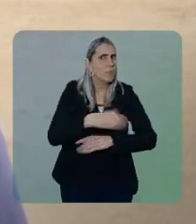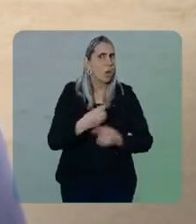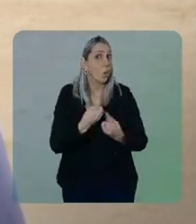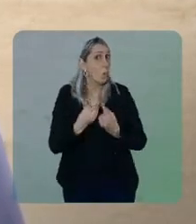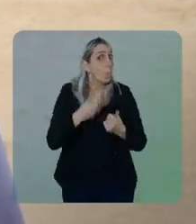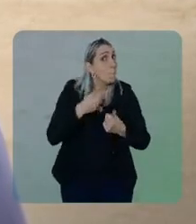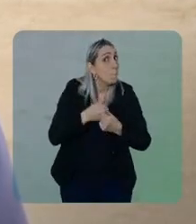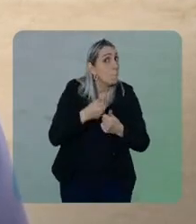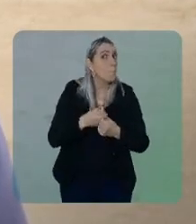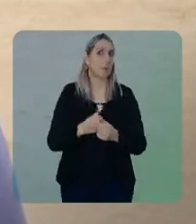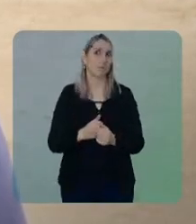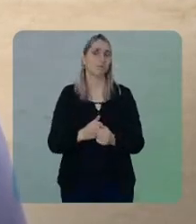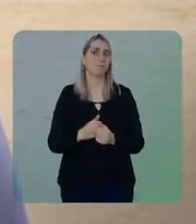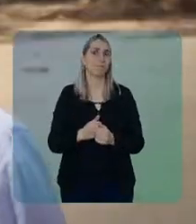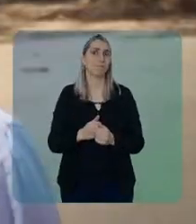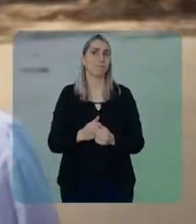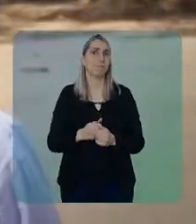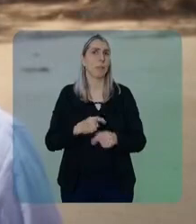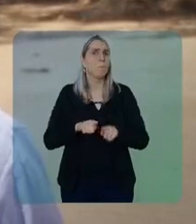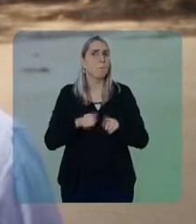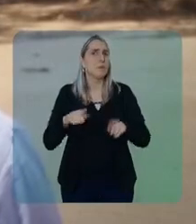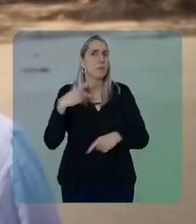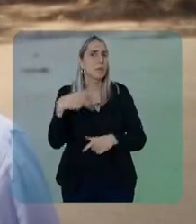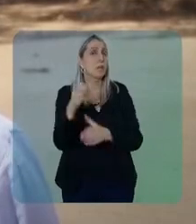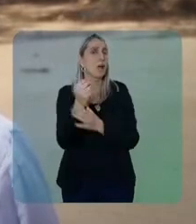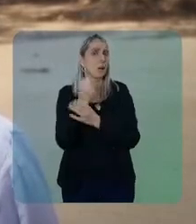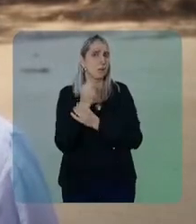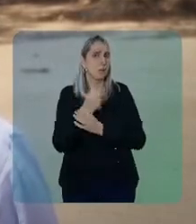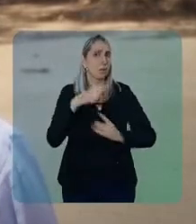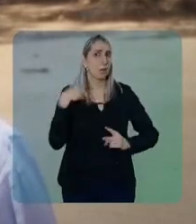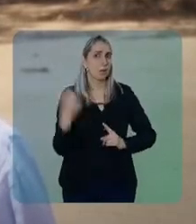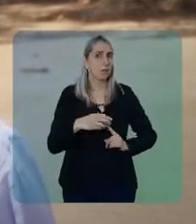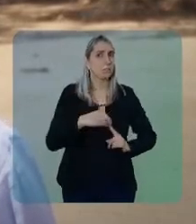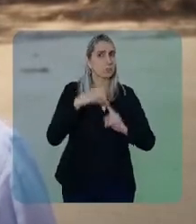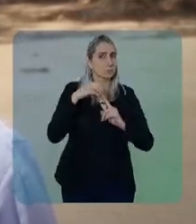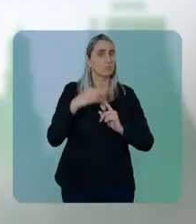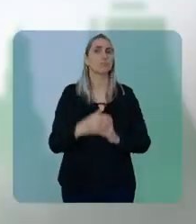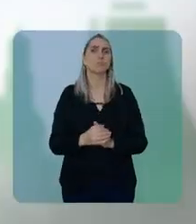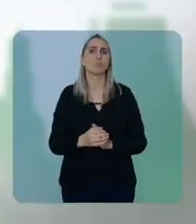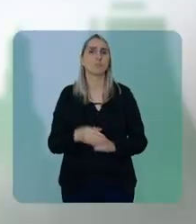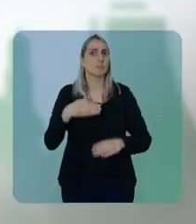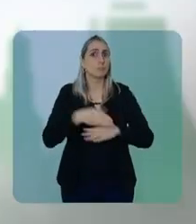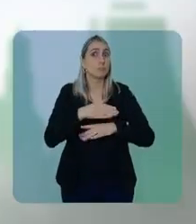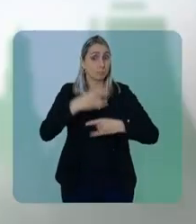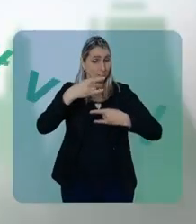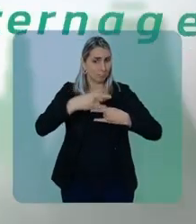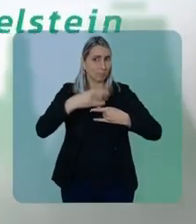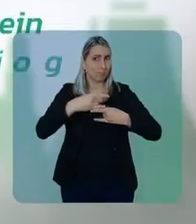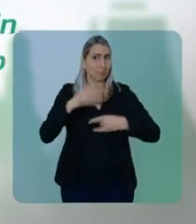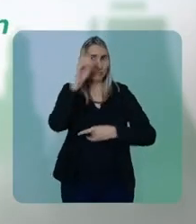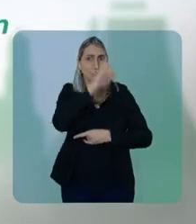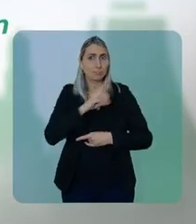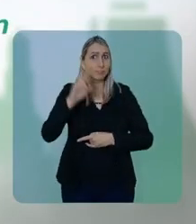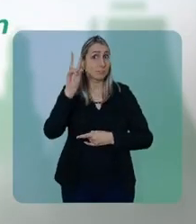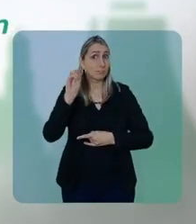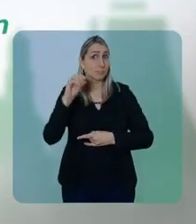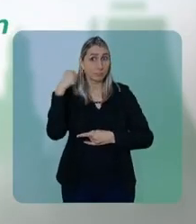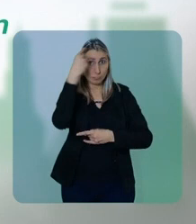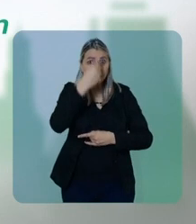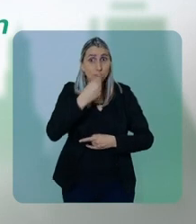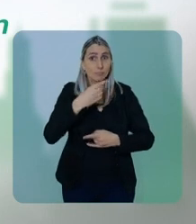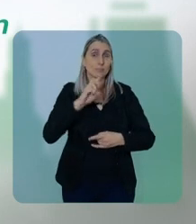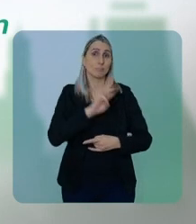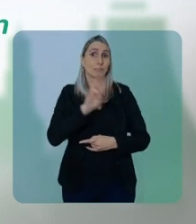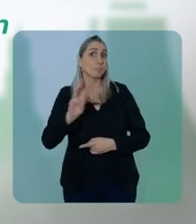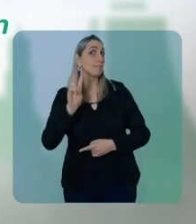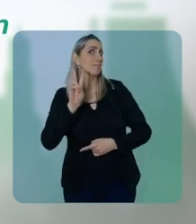ruas, muitas vezes perto. Mas a tua segurança é a nossa prioridade. Participe da nossa live domingo, às 20 horas,